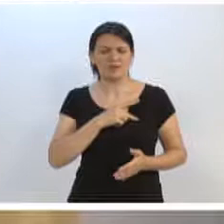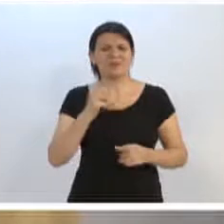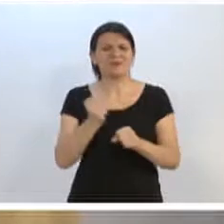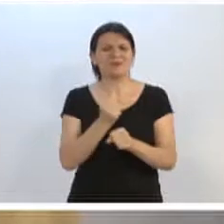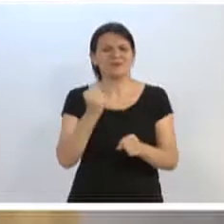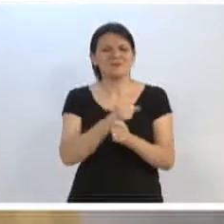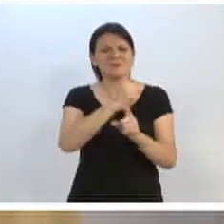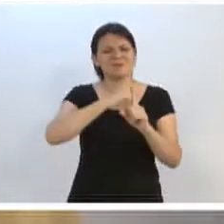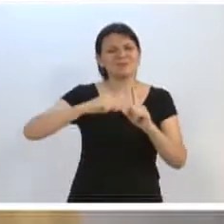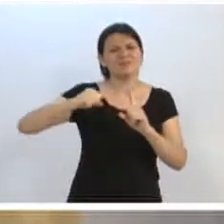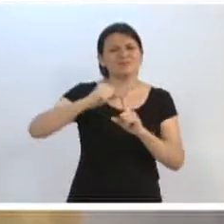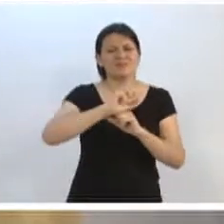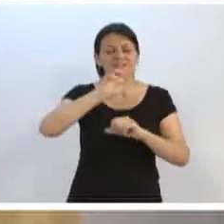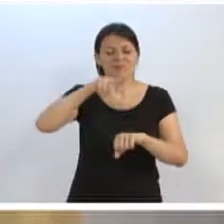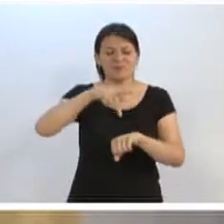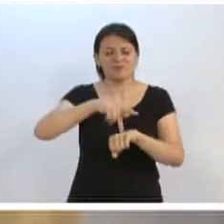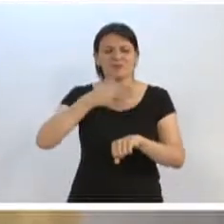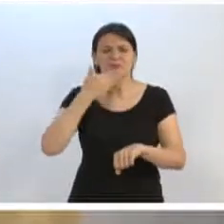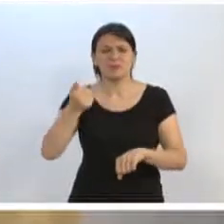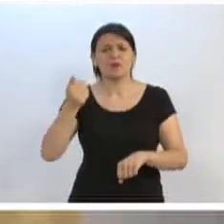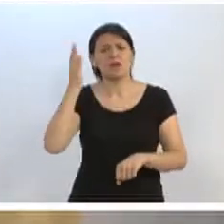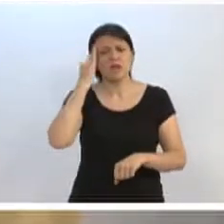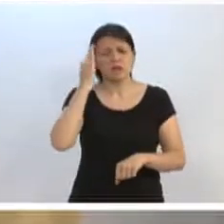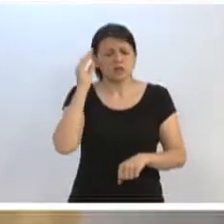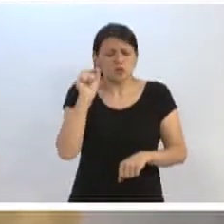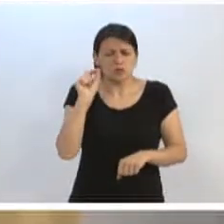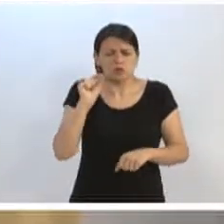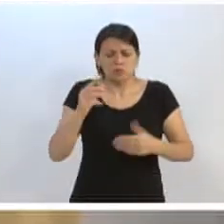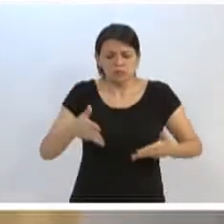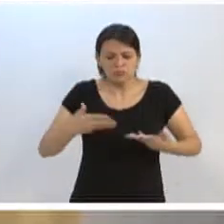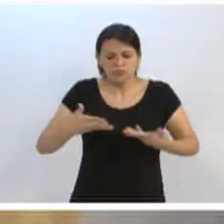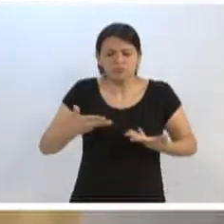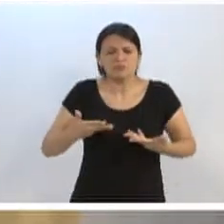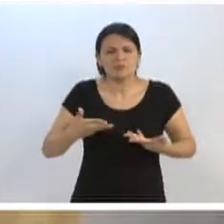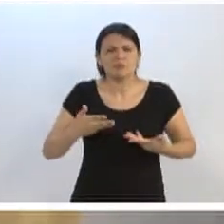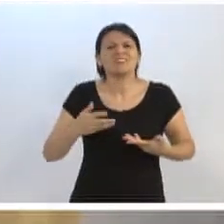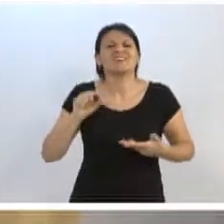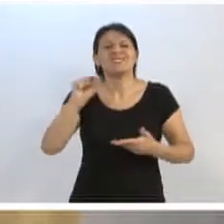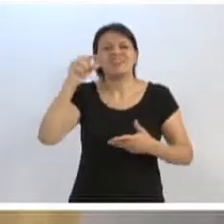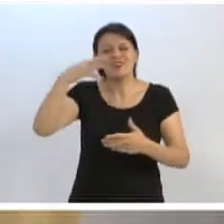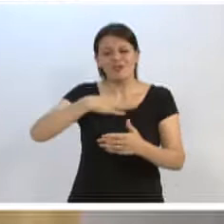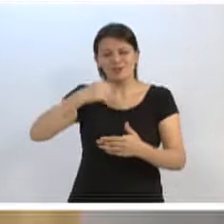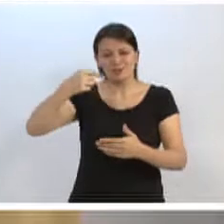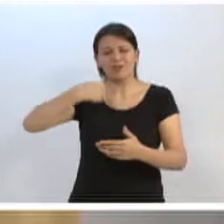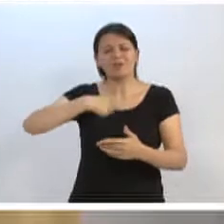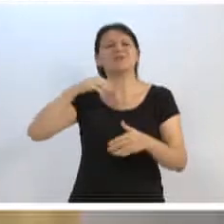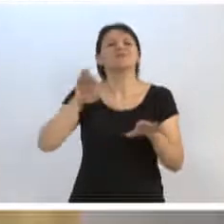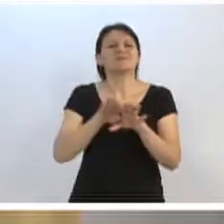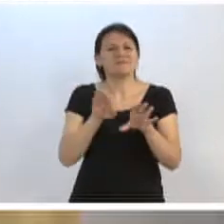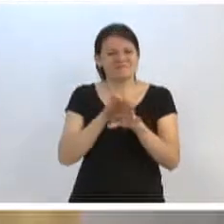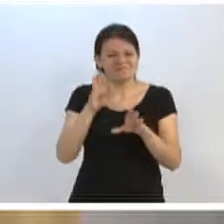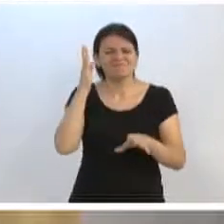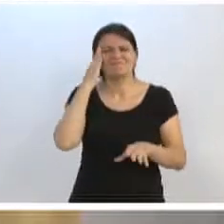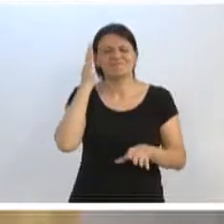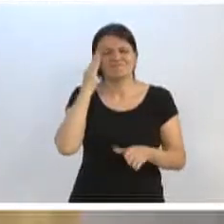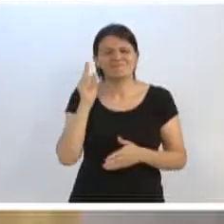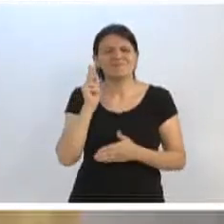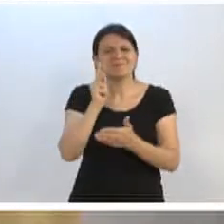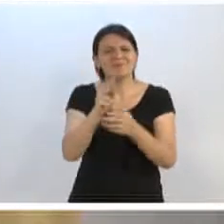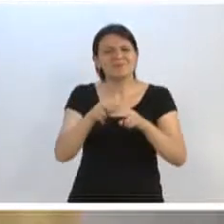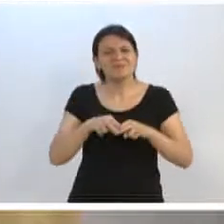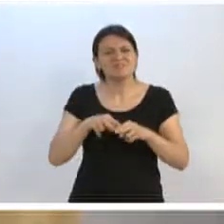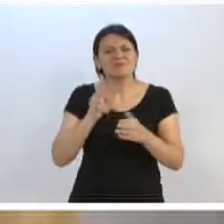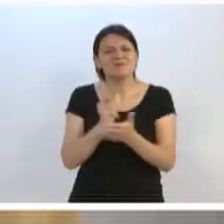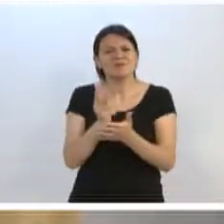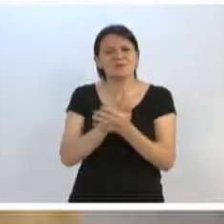um país melhor. Eu sei o que me move. Eu sei o que me traz aqui. E o meu eleitor sabe disso. E é por isso que a gente vai continuar, no ano que